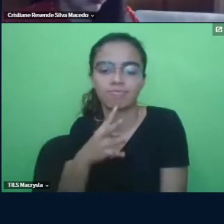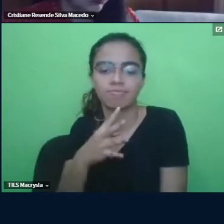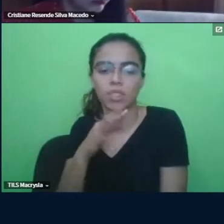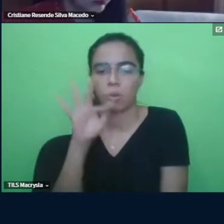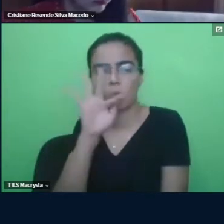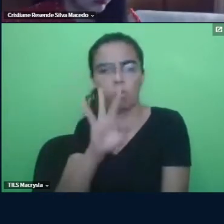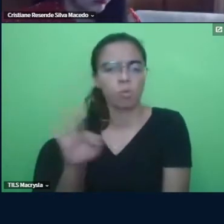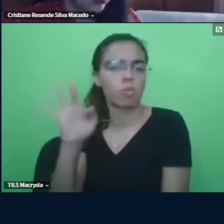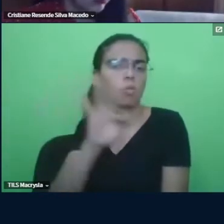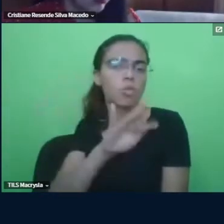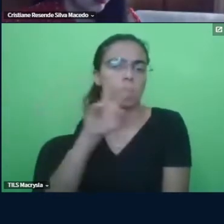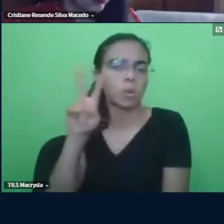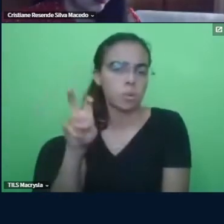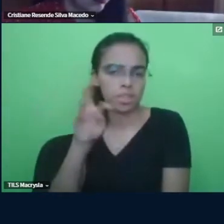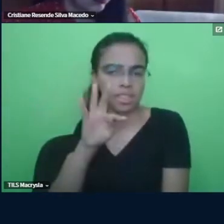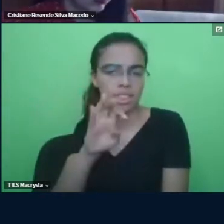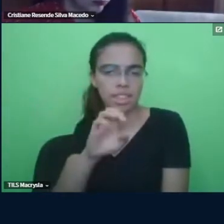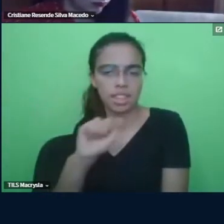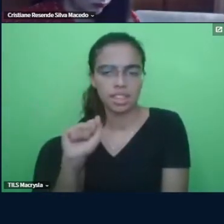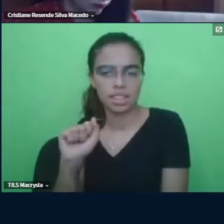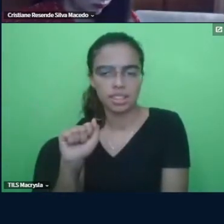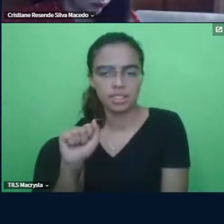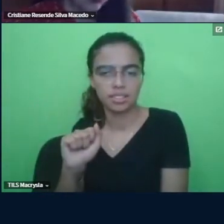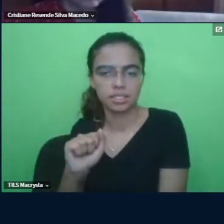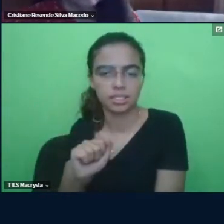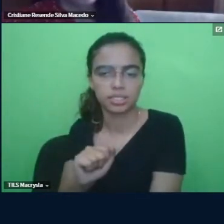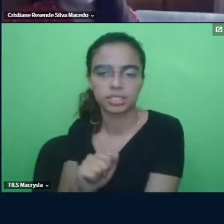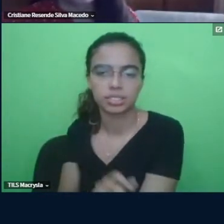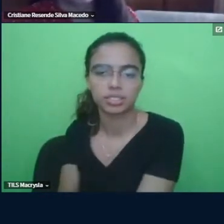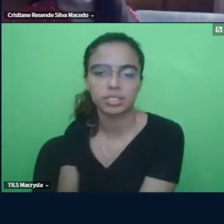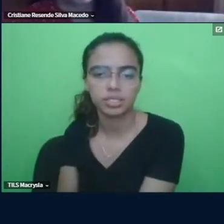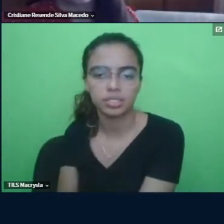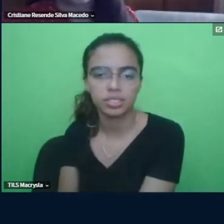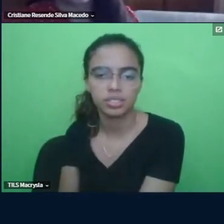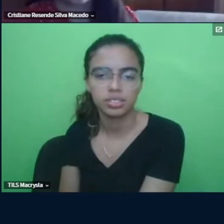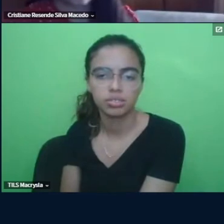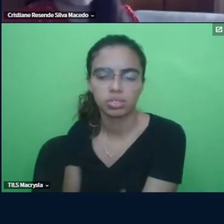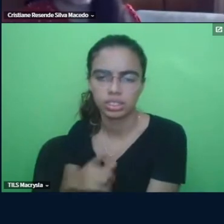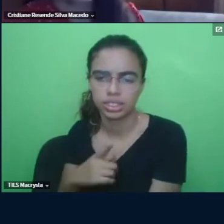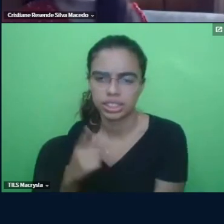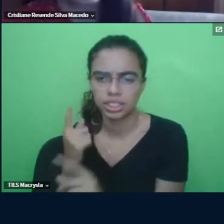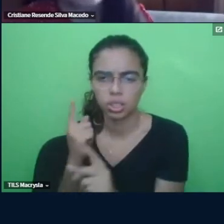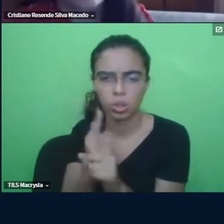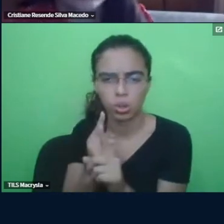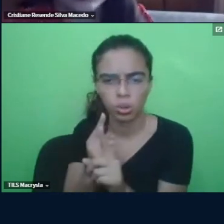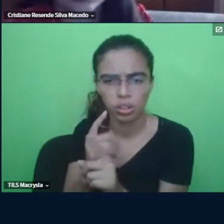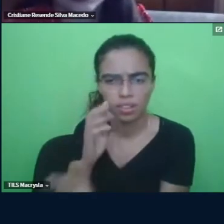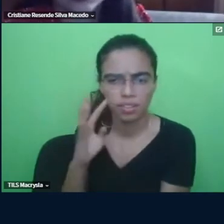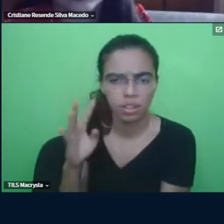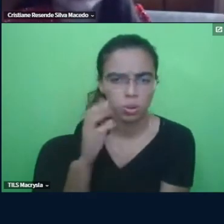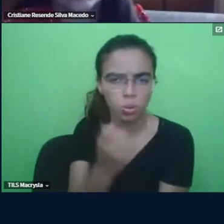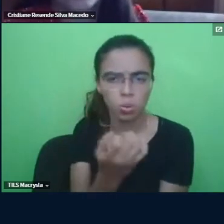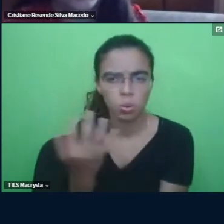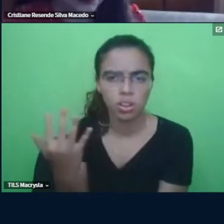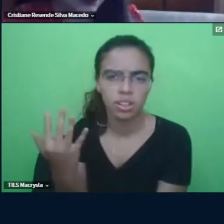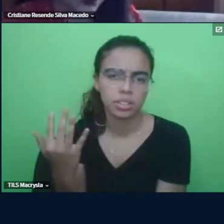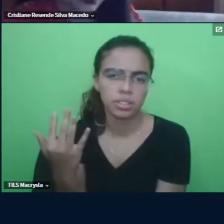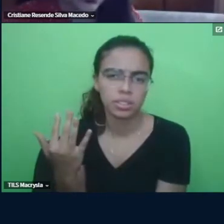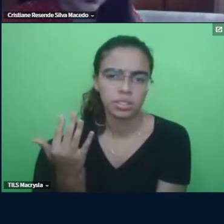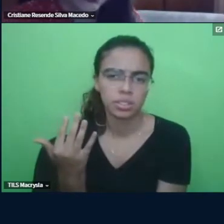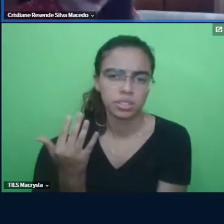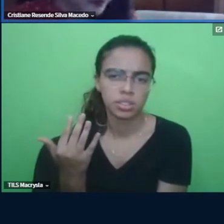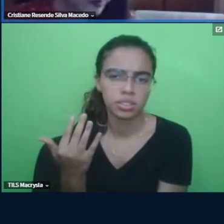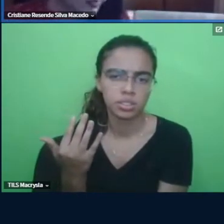sobre TEA então são quantos encontros mesmo Cris reflexivos quatro foram